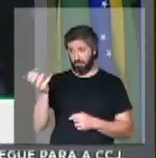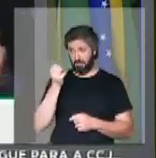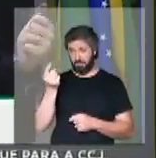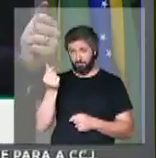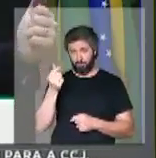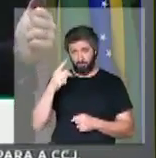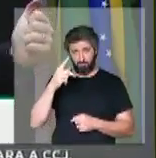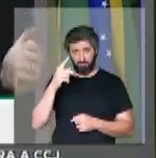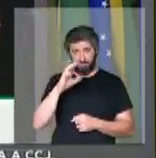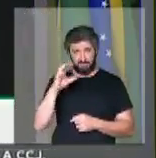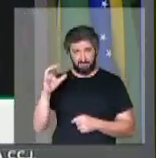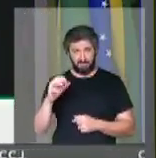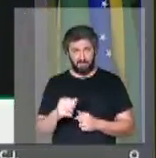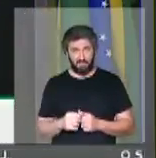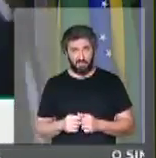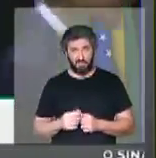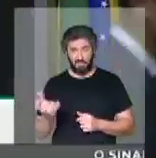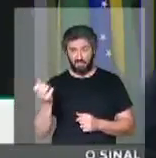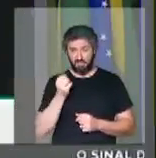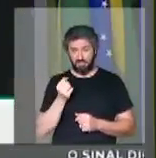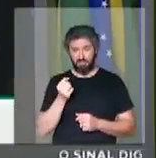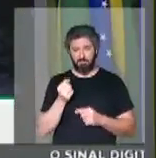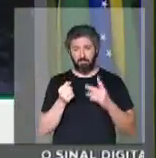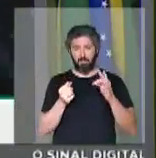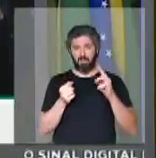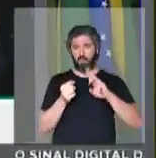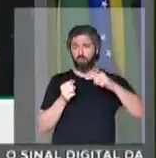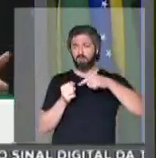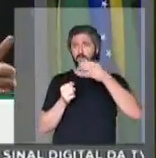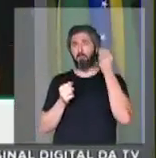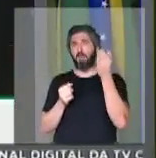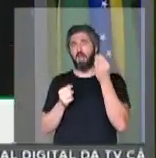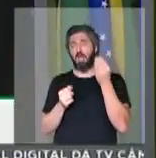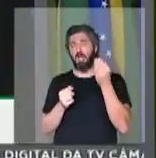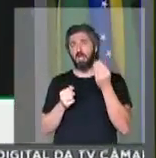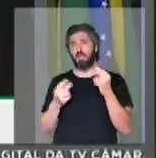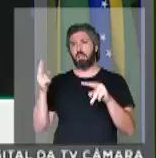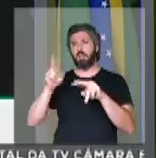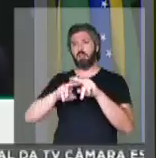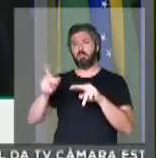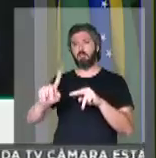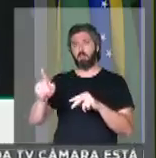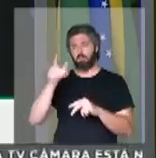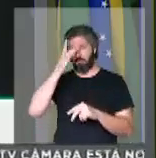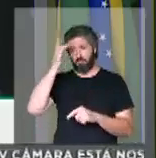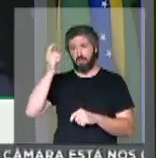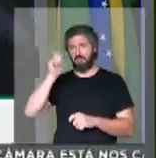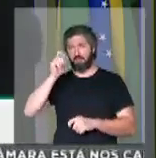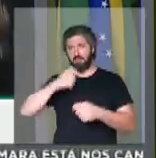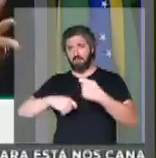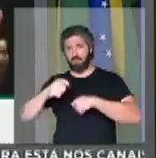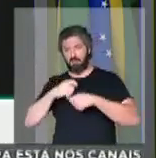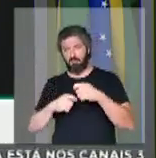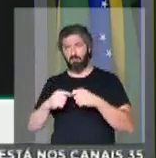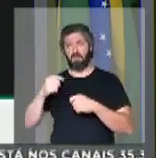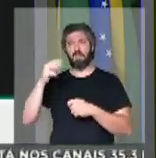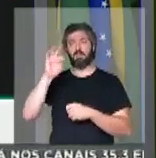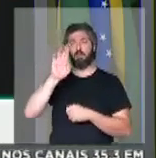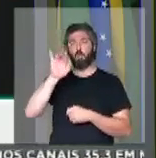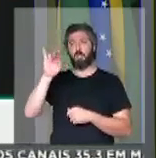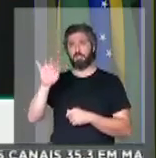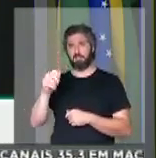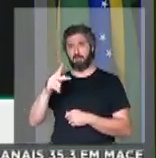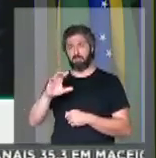dinheiro do PCC? O PT usava o PCC para quê? O PT deixou de prender criminosos, narcotraficantes e terroristas do